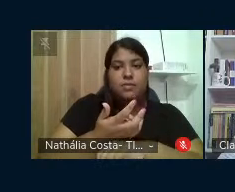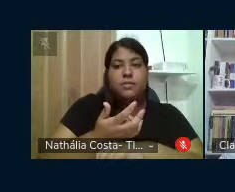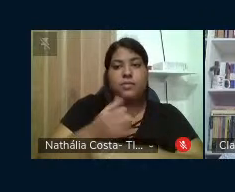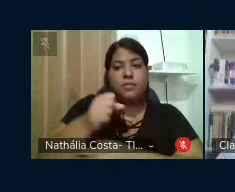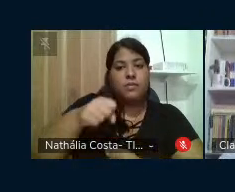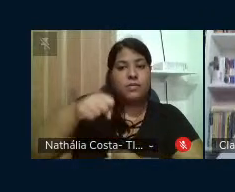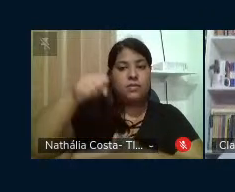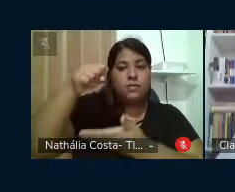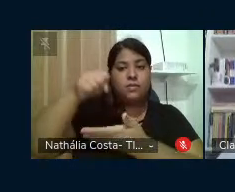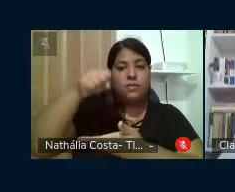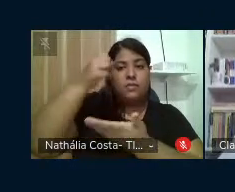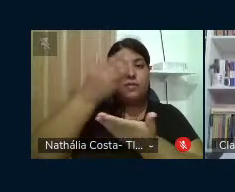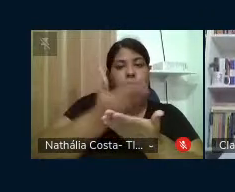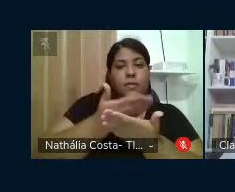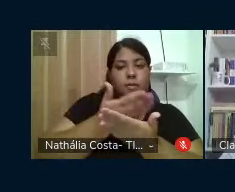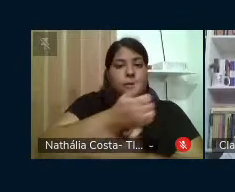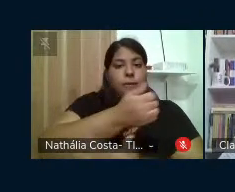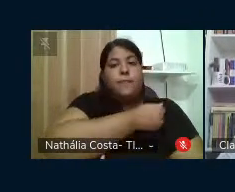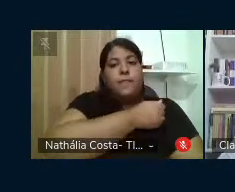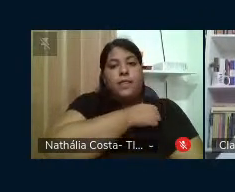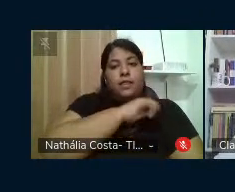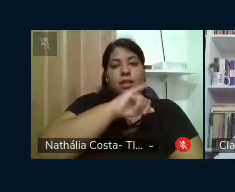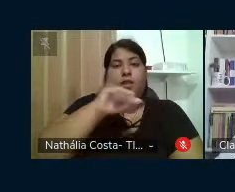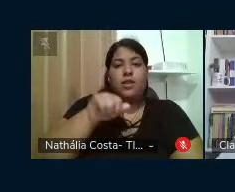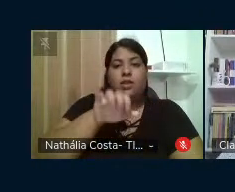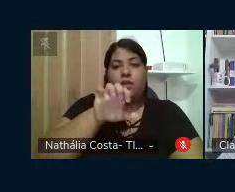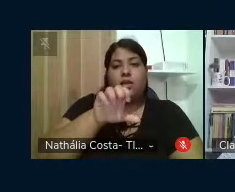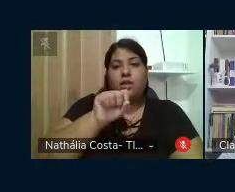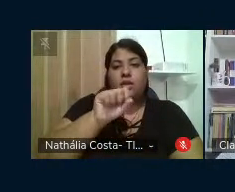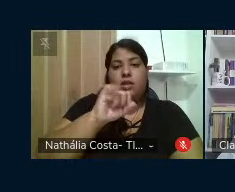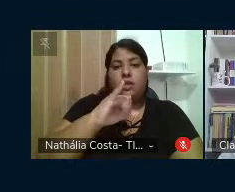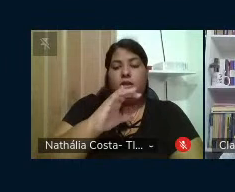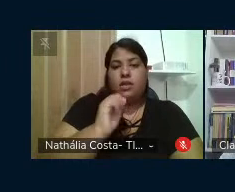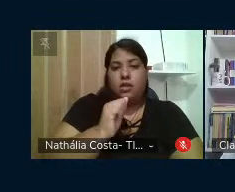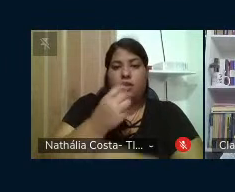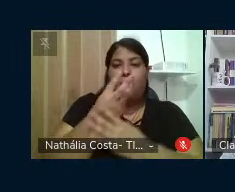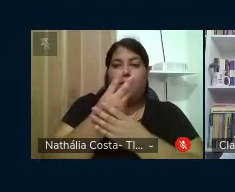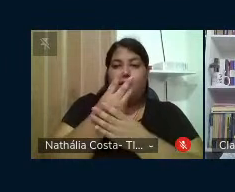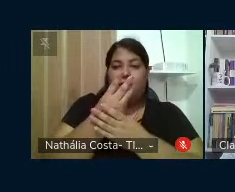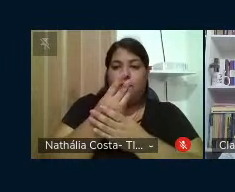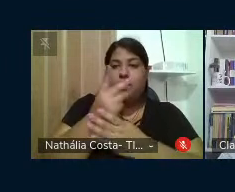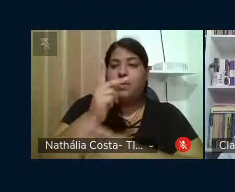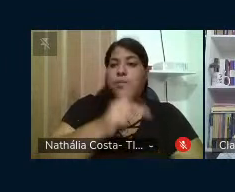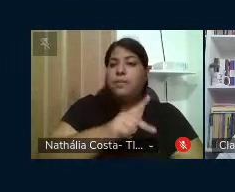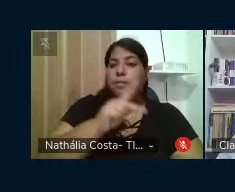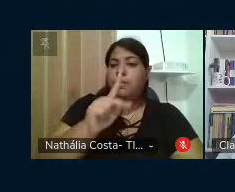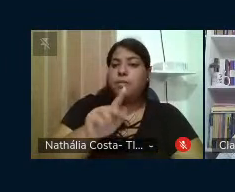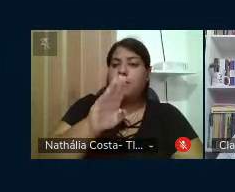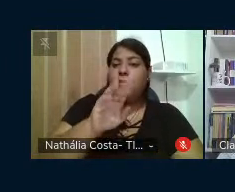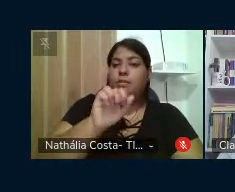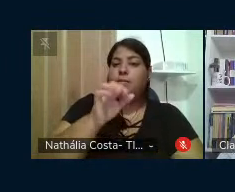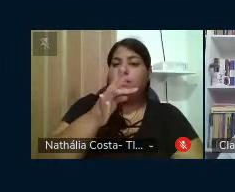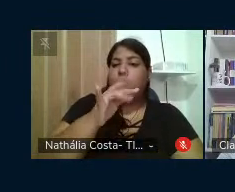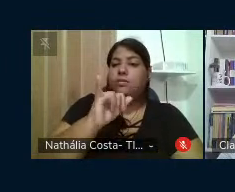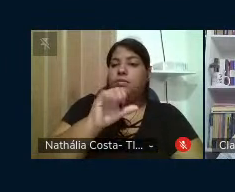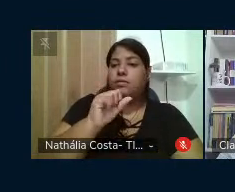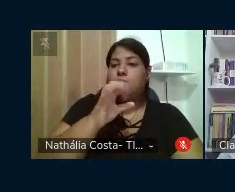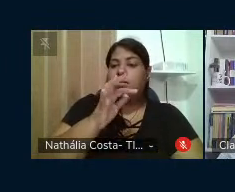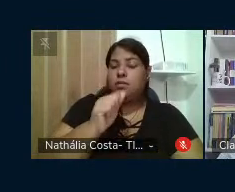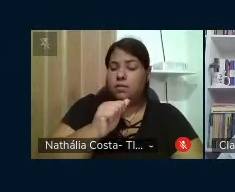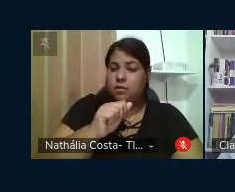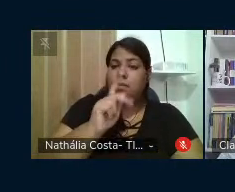bolsista e estudante Jéssica Justino da Universidade Federal de Pernambuco professor Batista o professor José